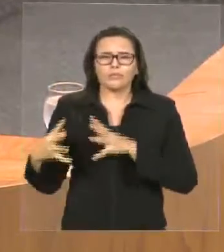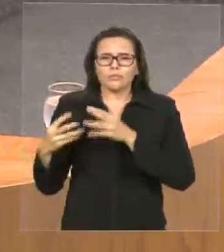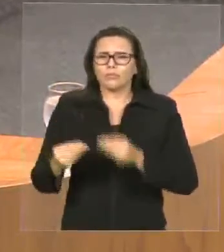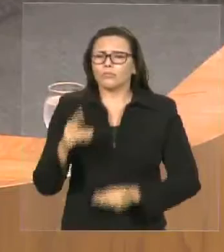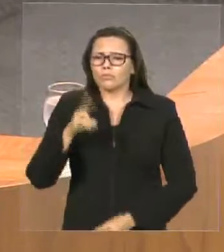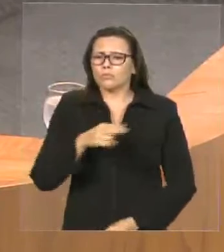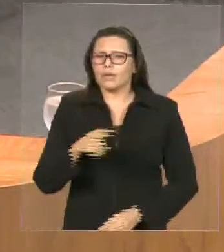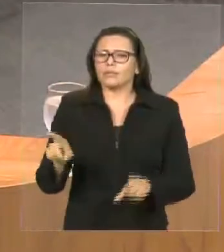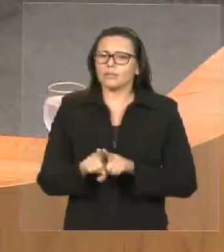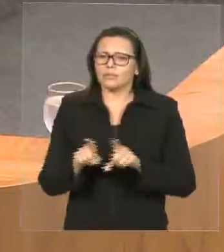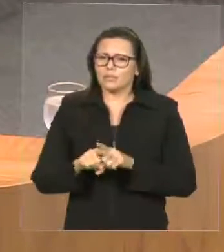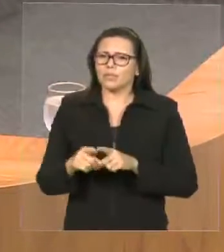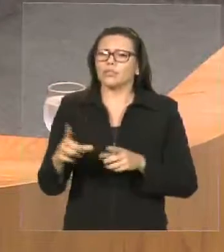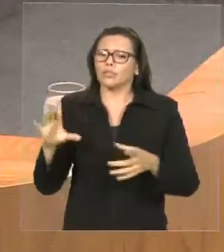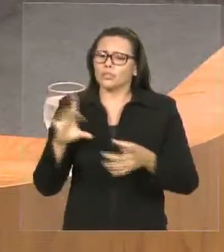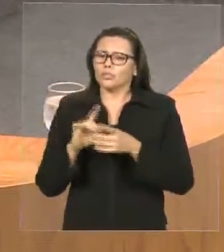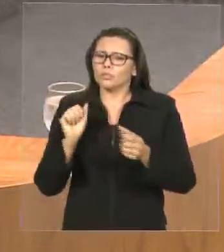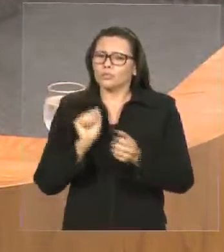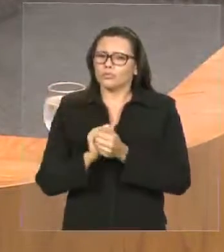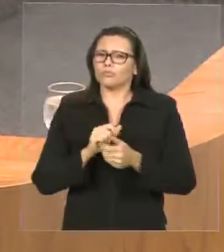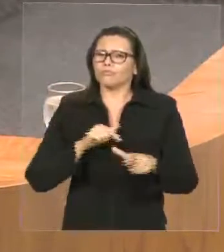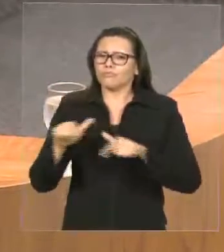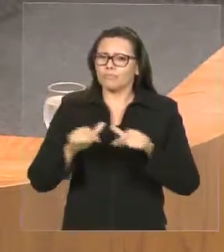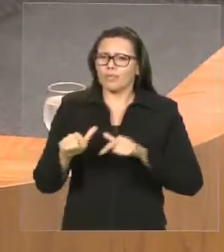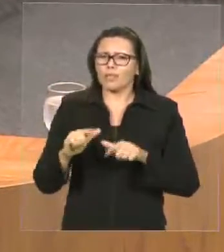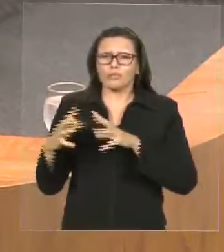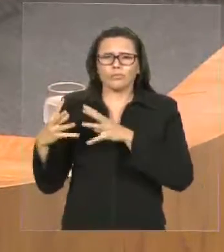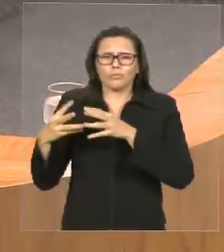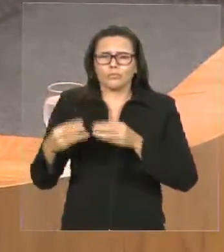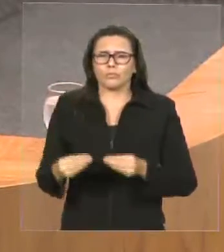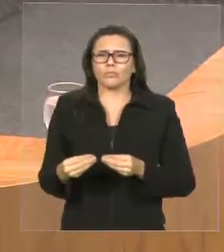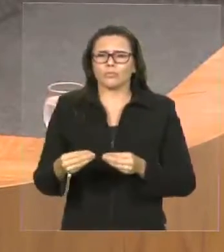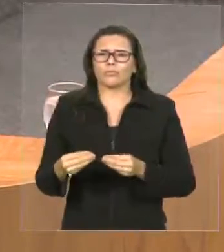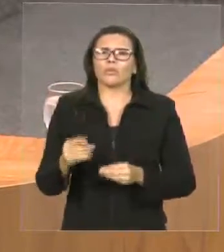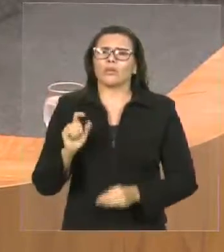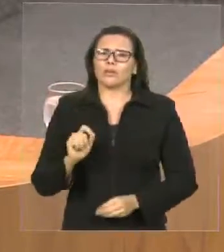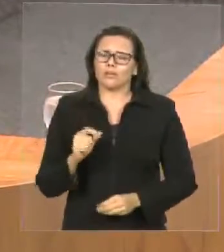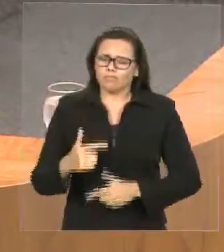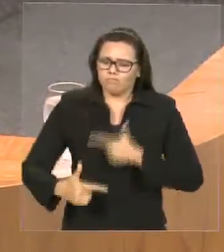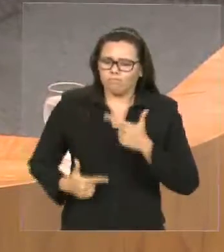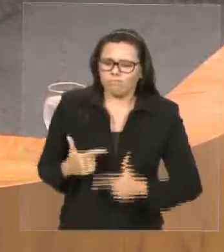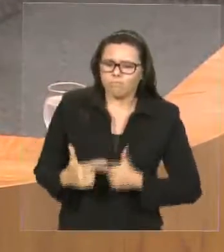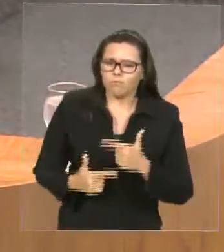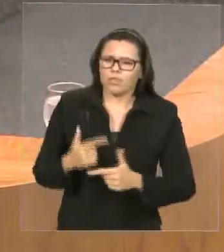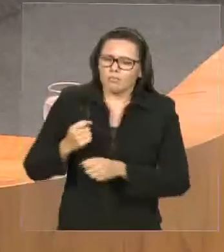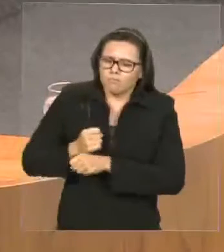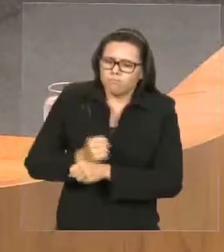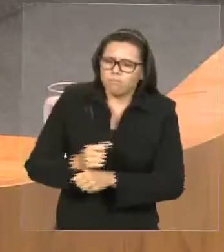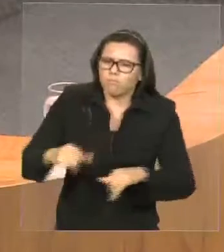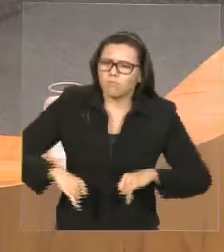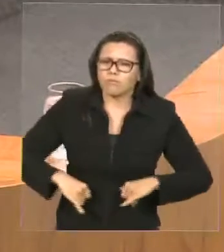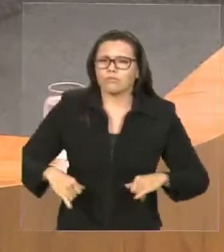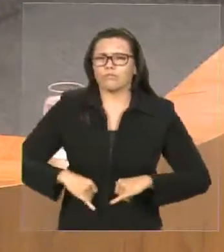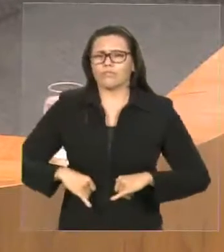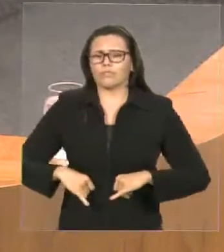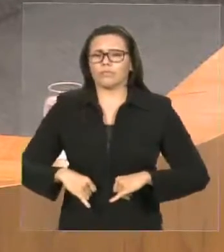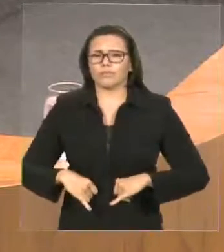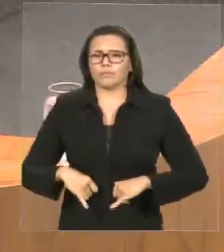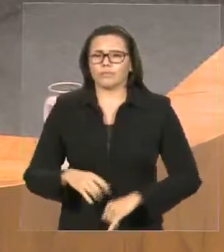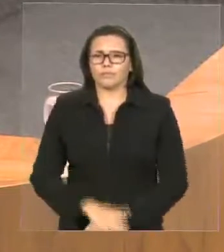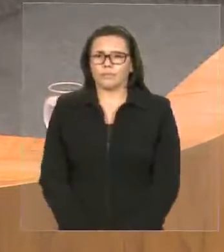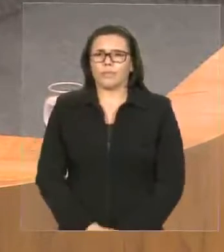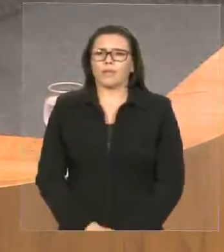aquelas pessoas que fizeram o andor e carregaram o andor, porque, deputado Zé Inácio, eu